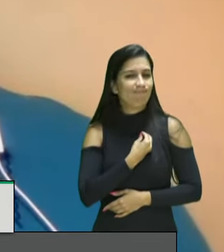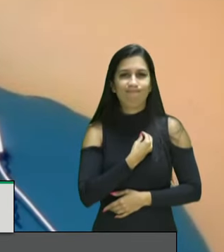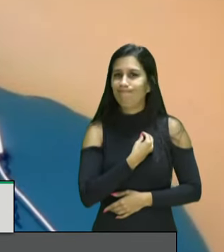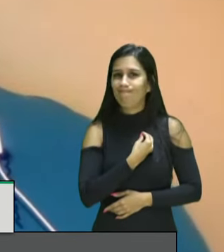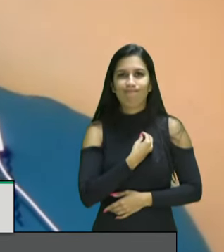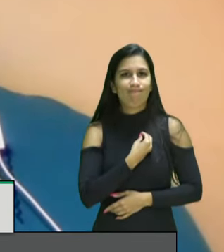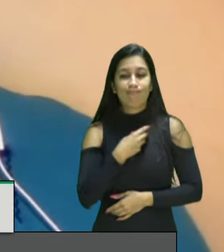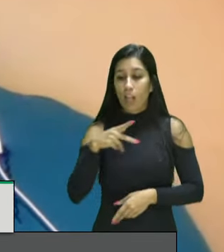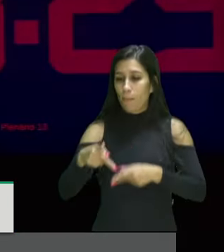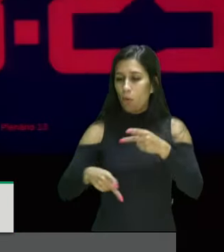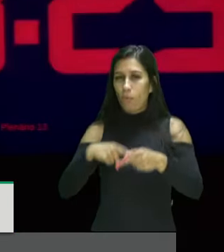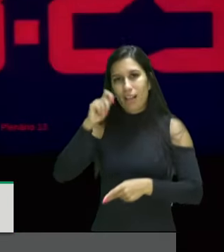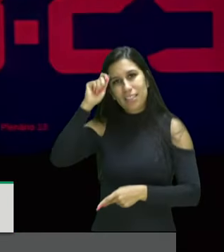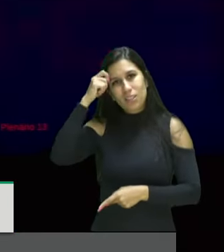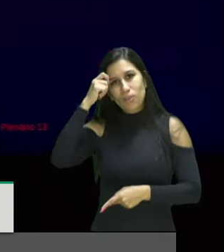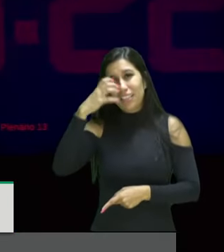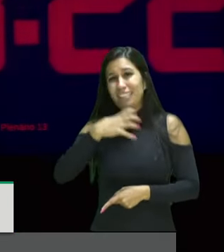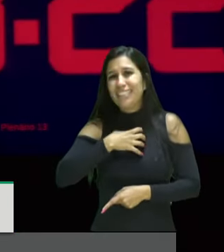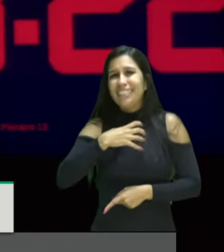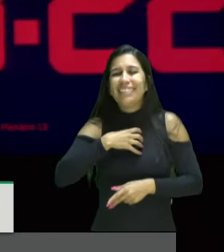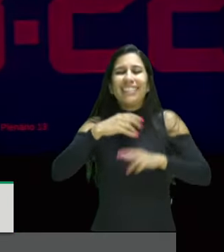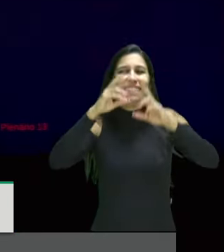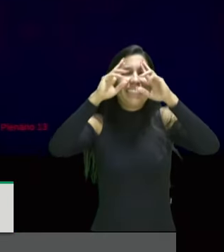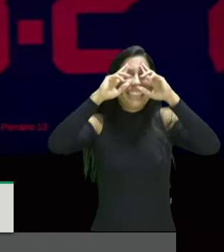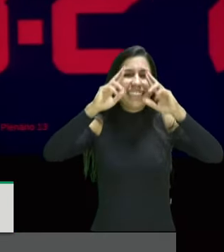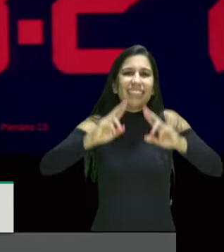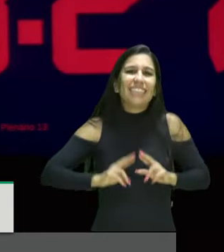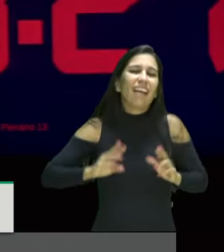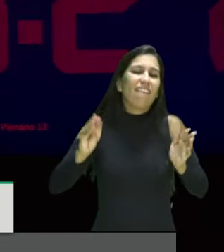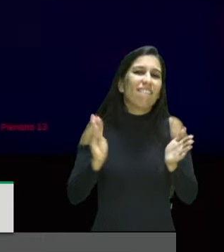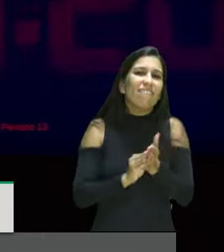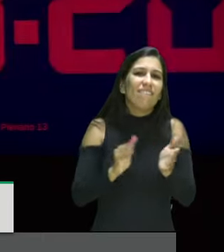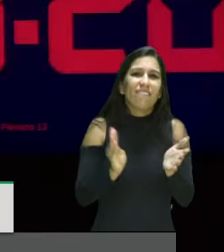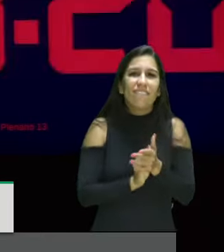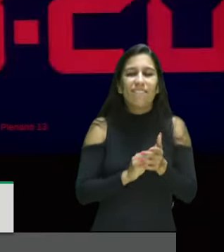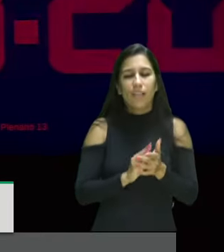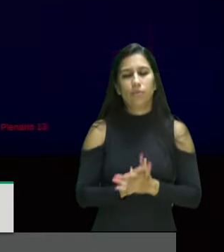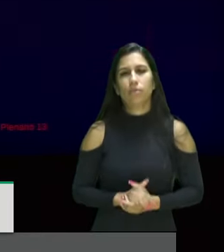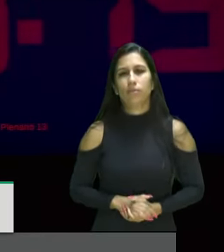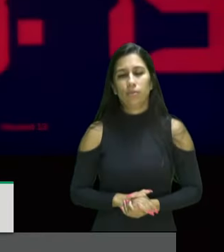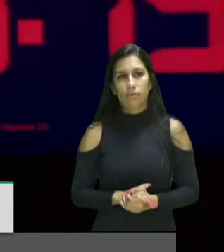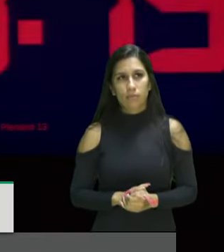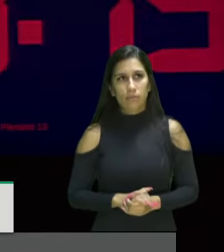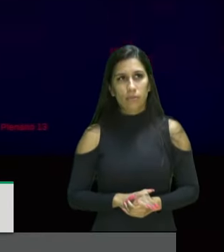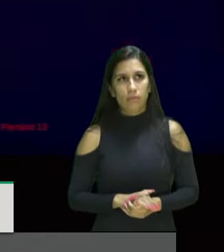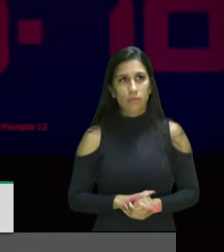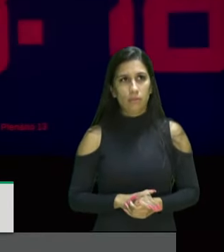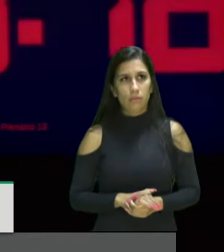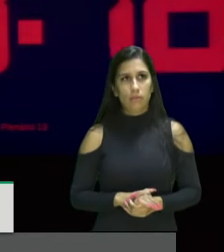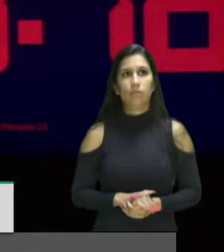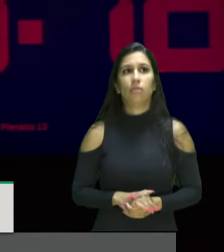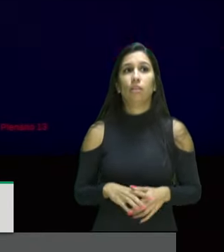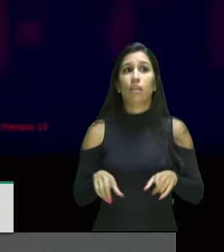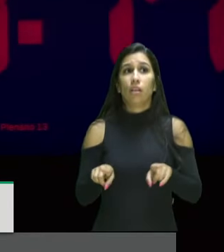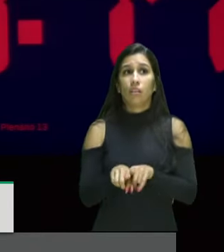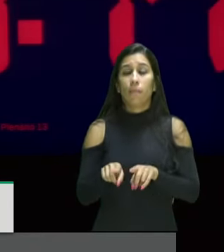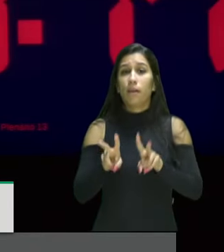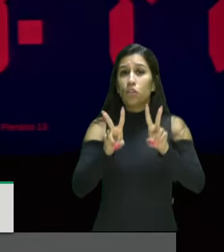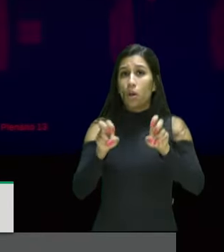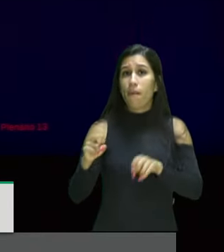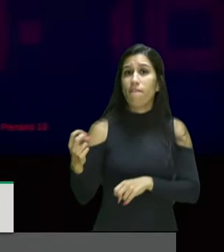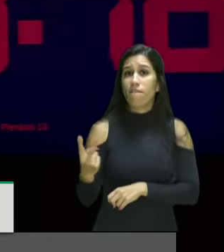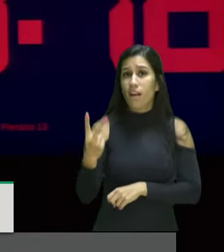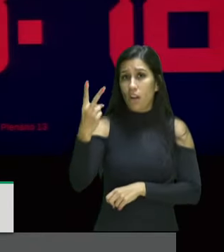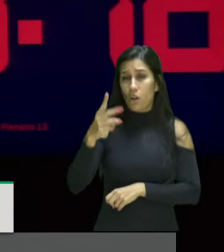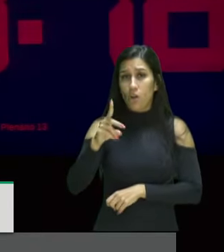para a população negra por ações institucionais e cristalizado pela disseminação de valores ideológicos